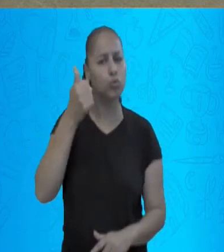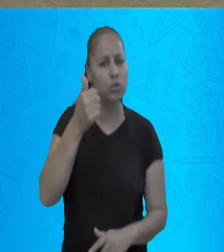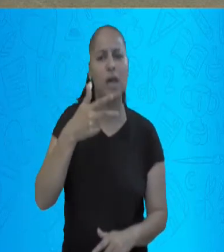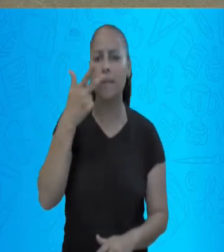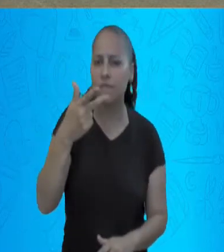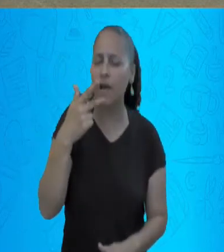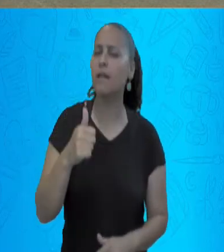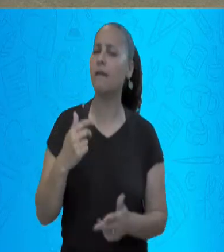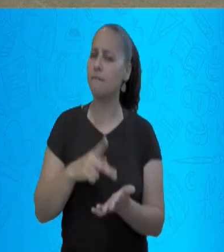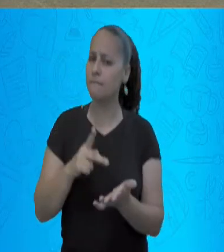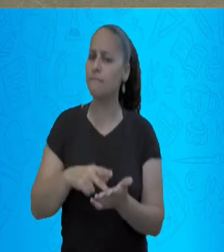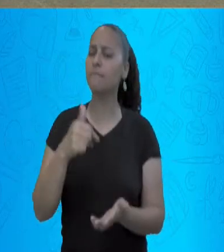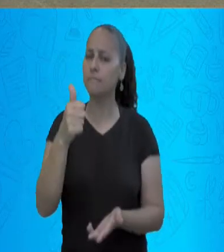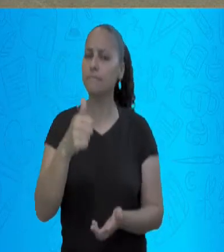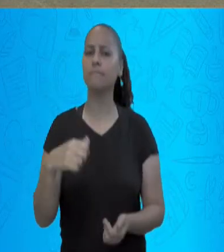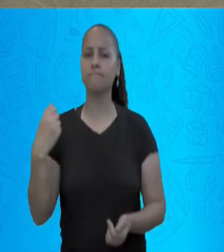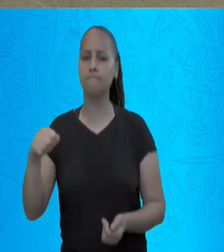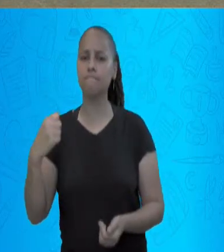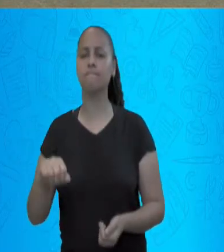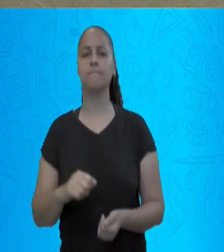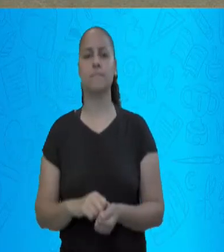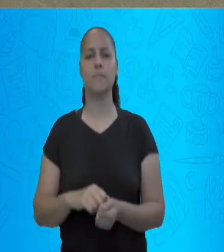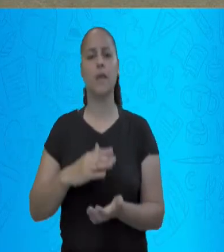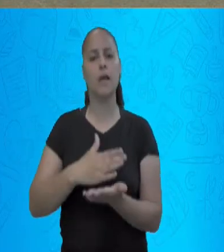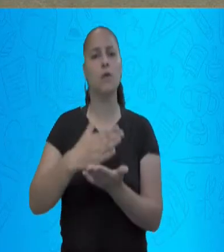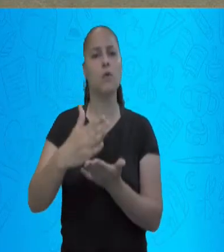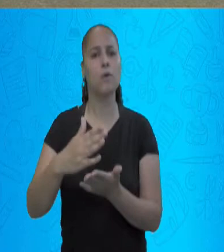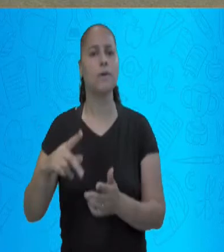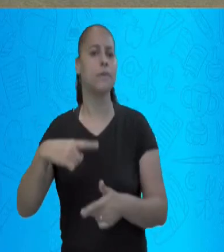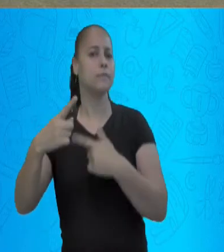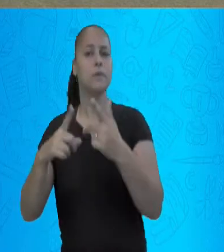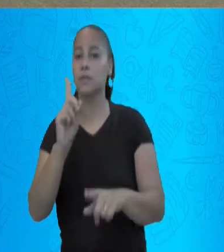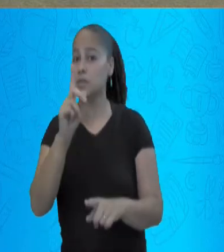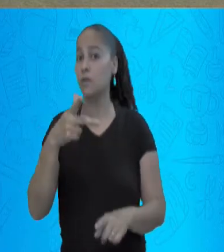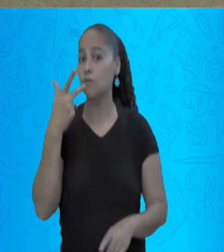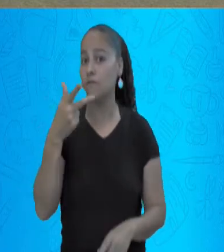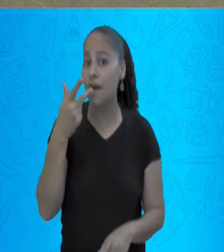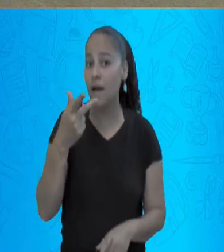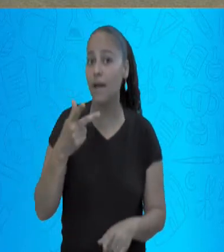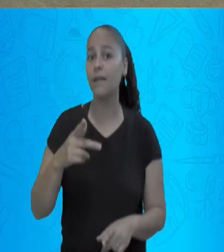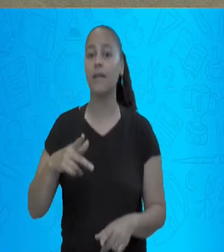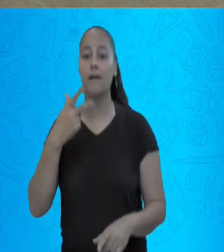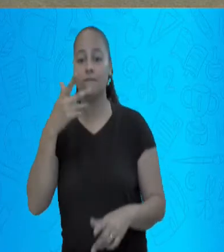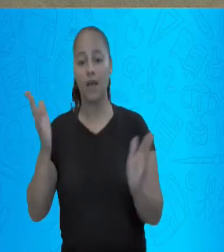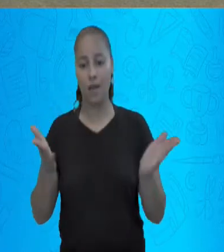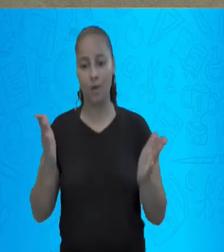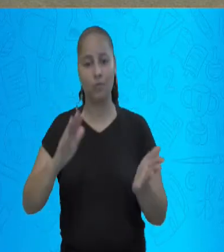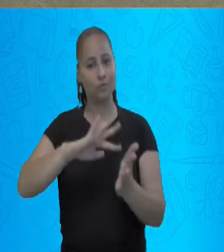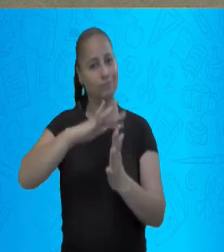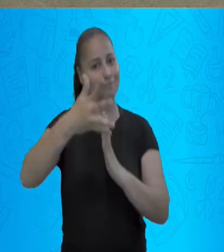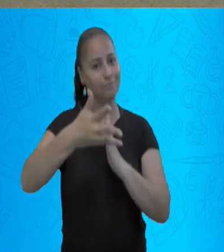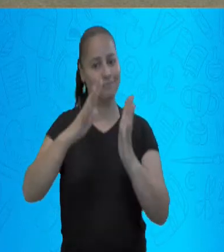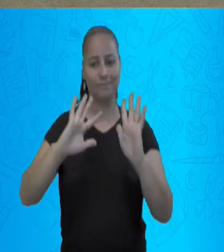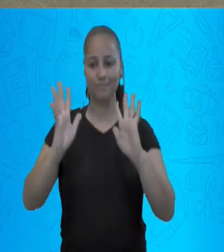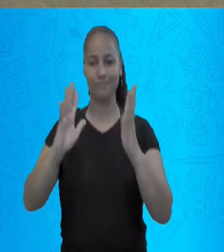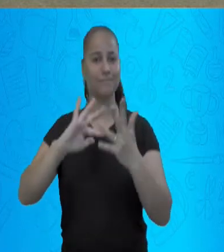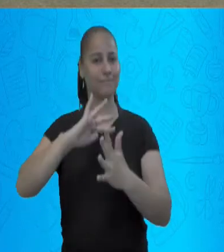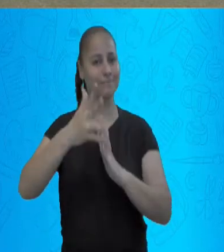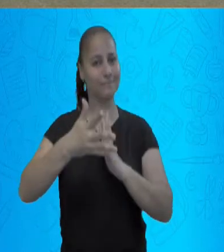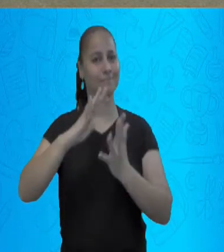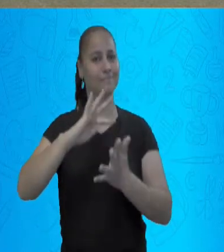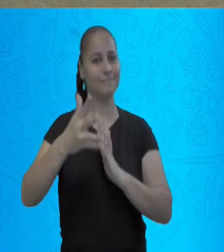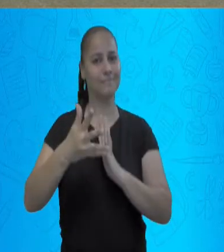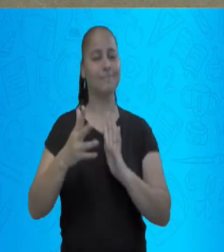hoje. E mesmo aqueles que não conseguem falar, que são chamados de surdos,